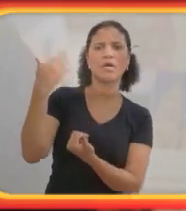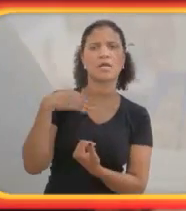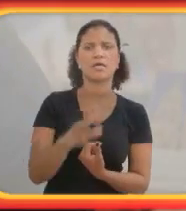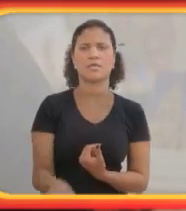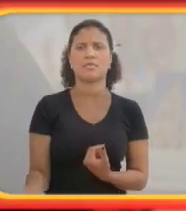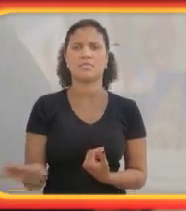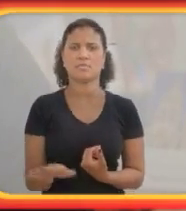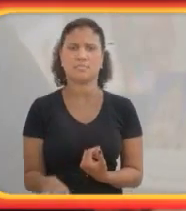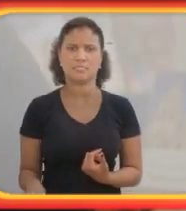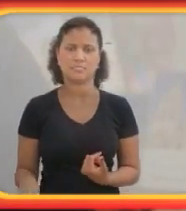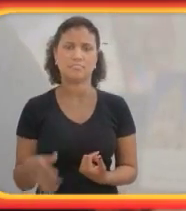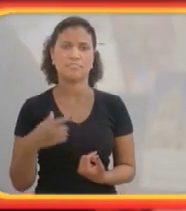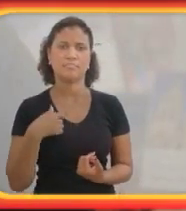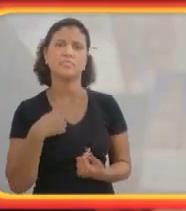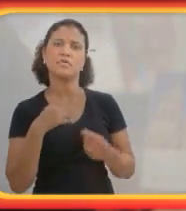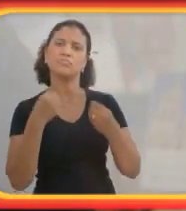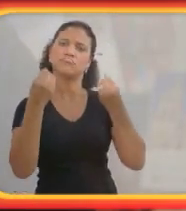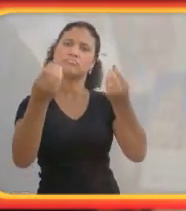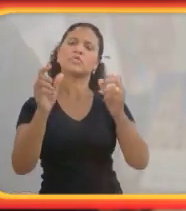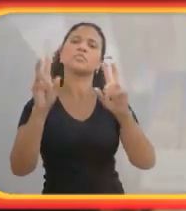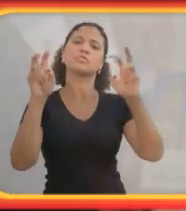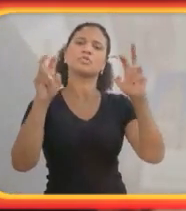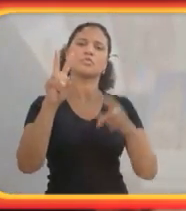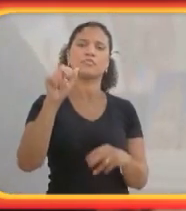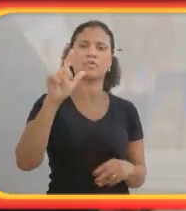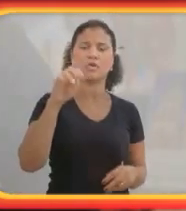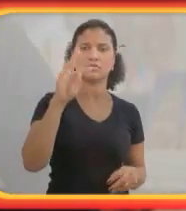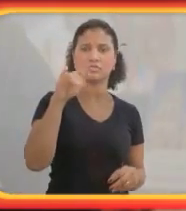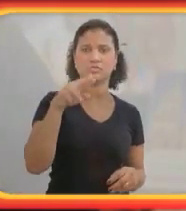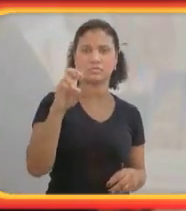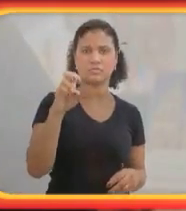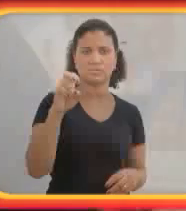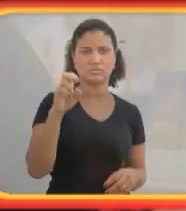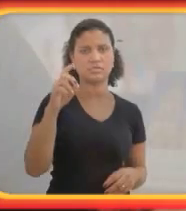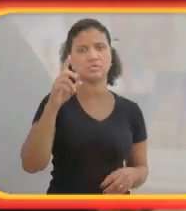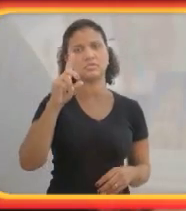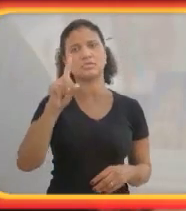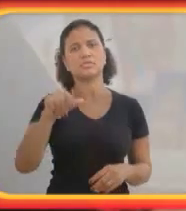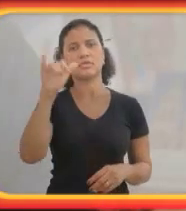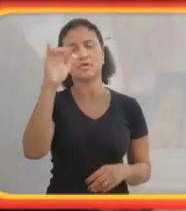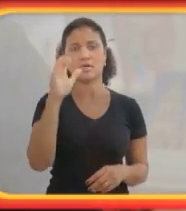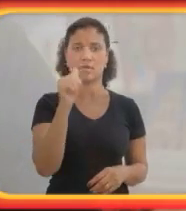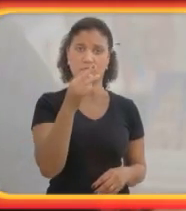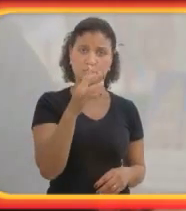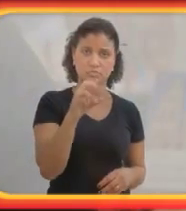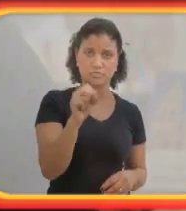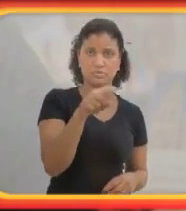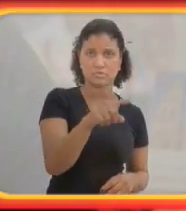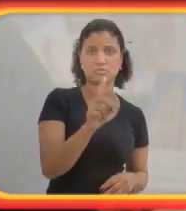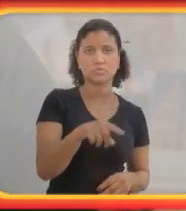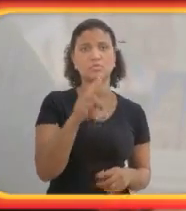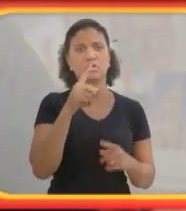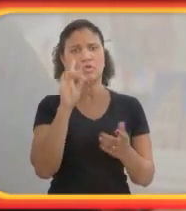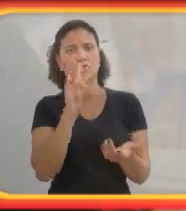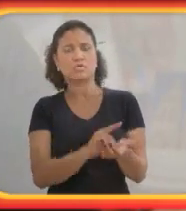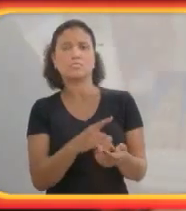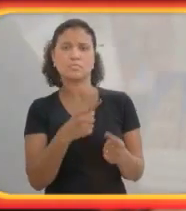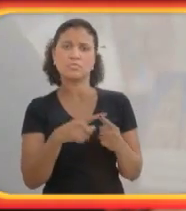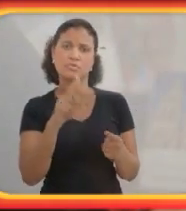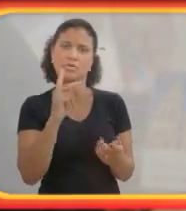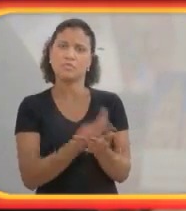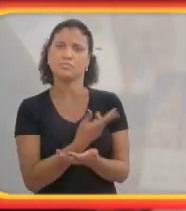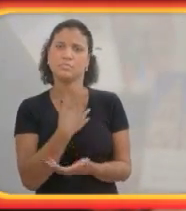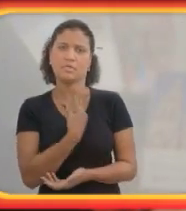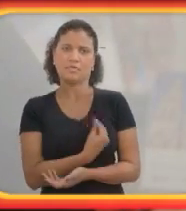Eu dei o título de Valentine's Day Cactus porque isso realmente aconteceu na minha vida, quando eu conheci a minha namorada. Quando o primeiro dia dos namorados